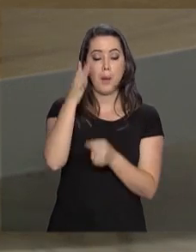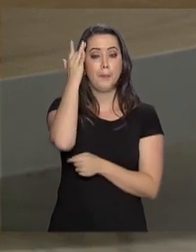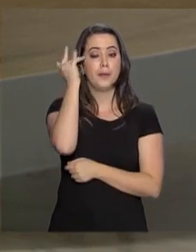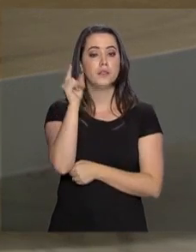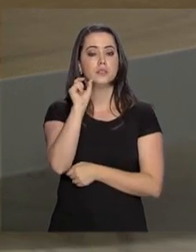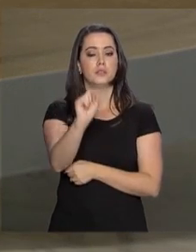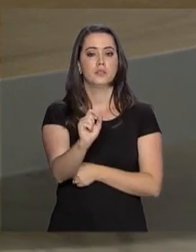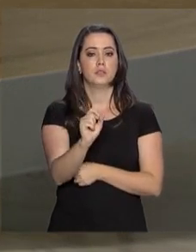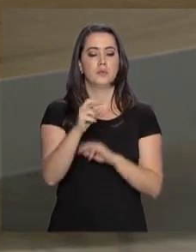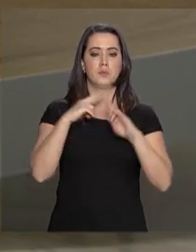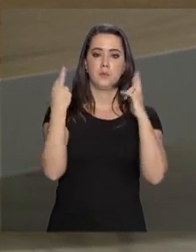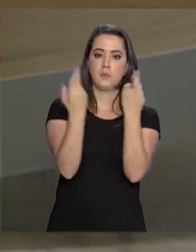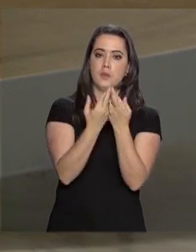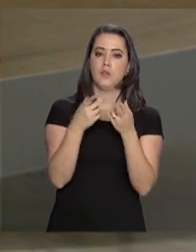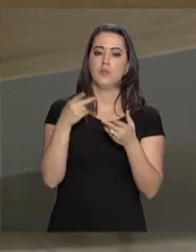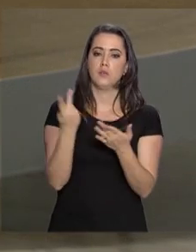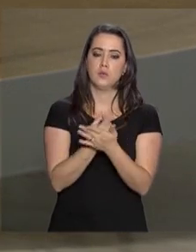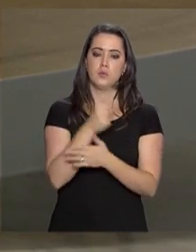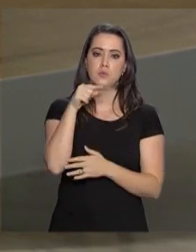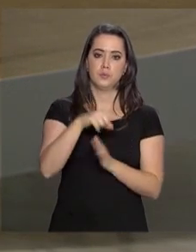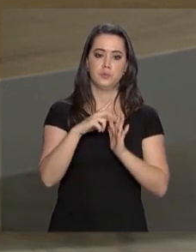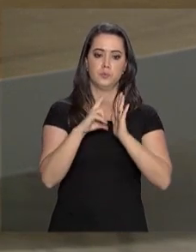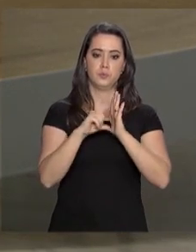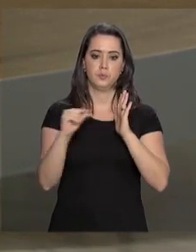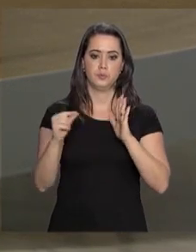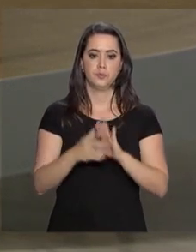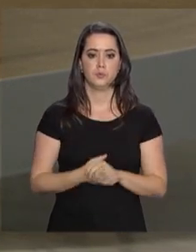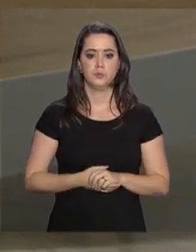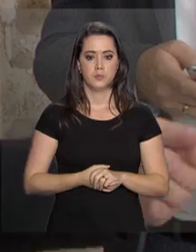reunião ministerial que será realizada aqui no Palácio do Planalto.